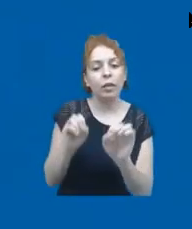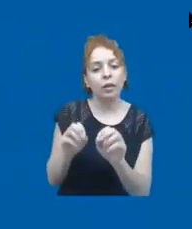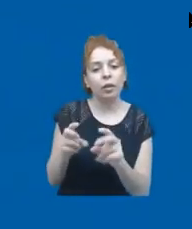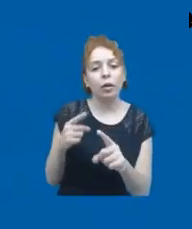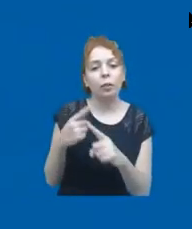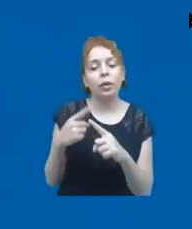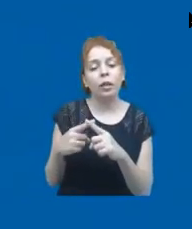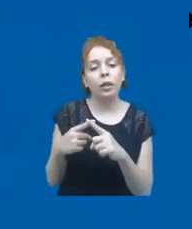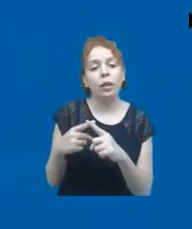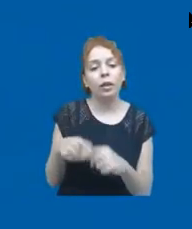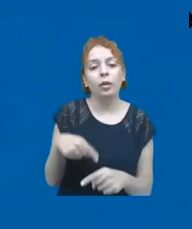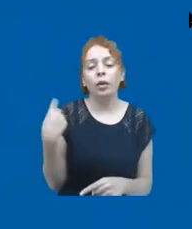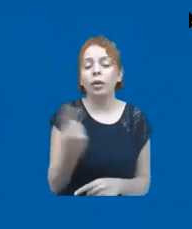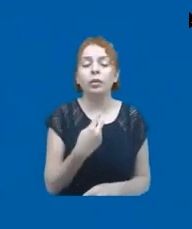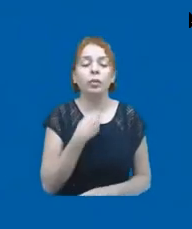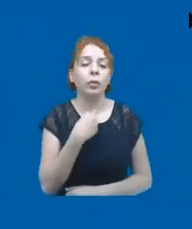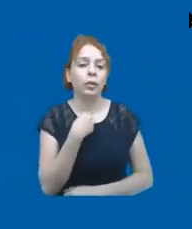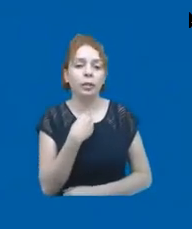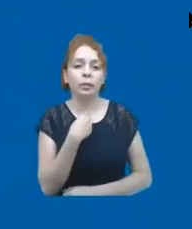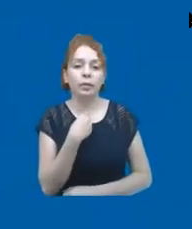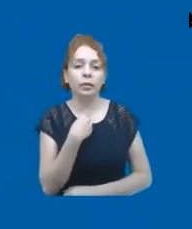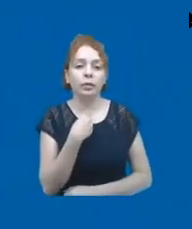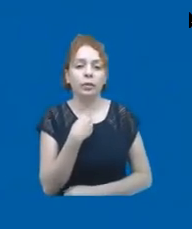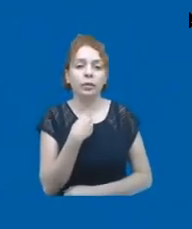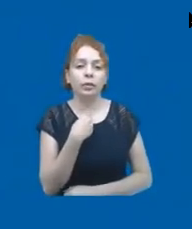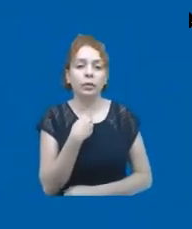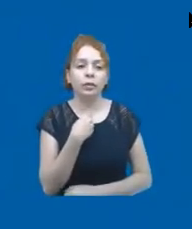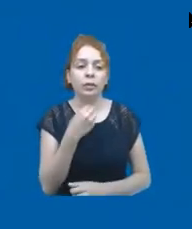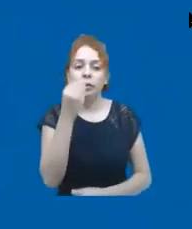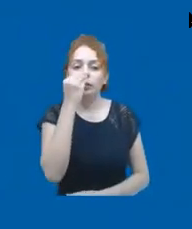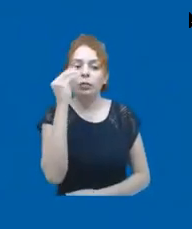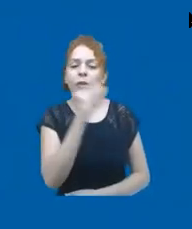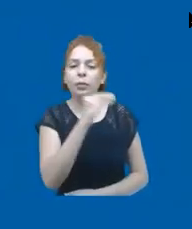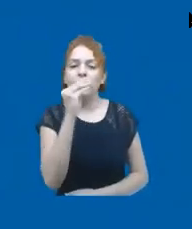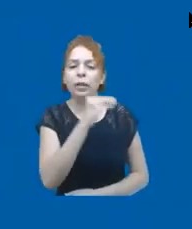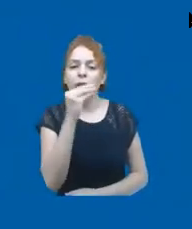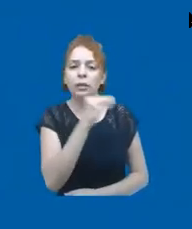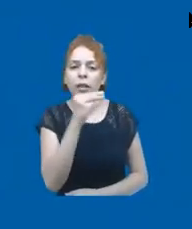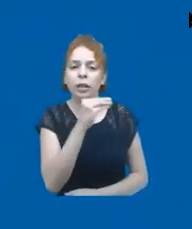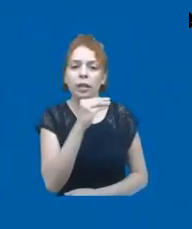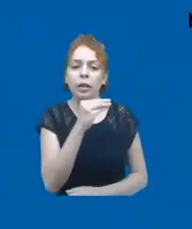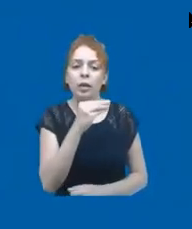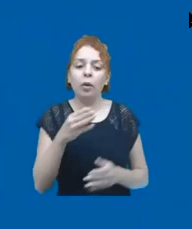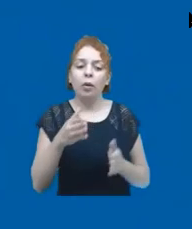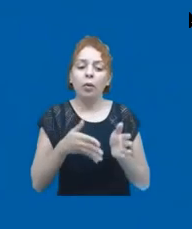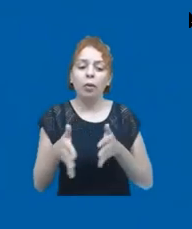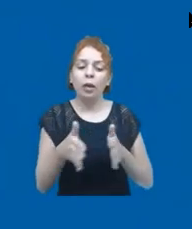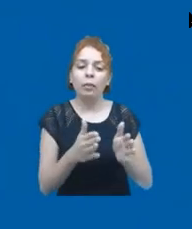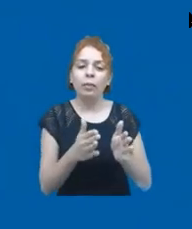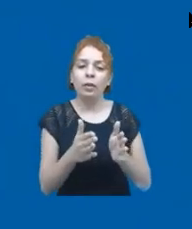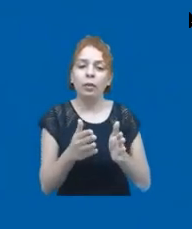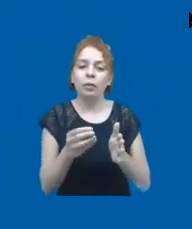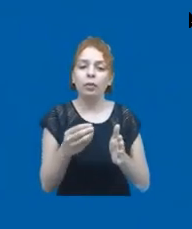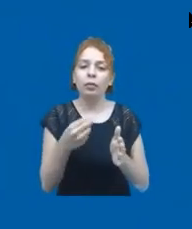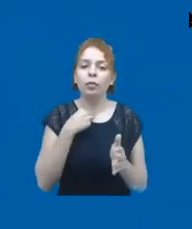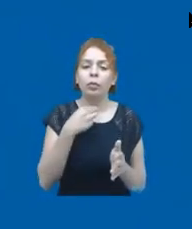não pode, a gente não pode dar as costas para essa, para essa, para esse caminho, a gente não